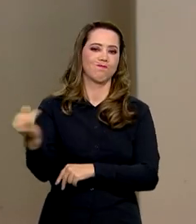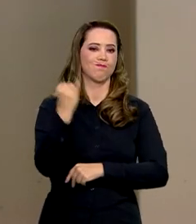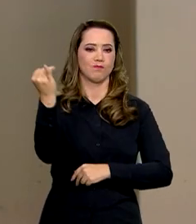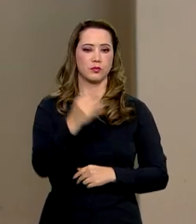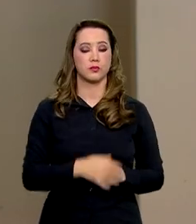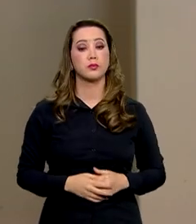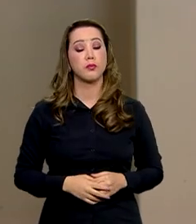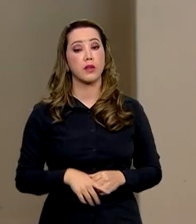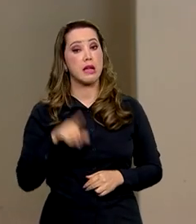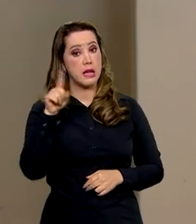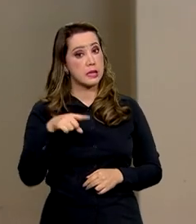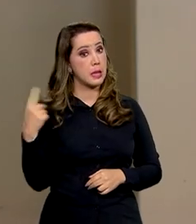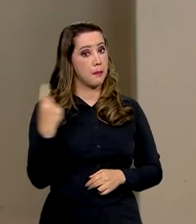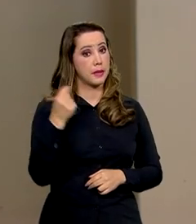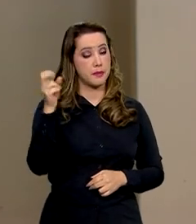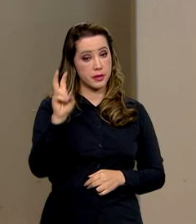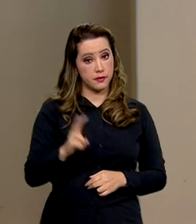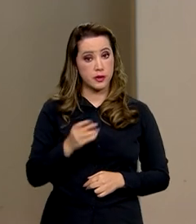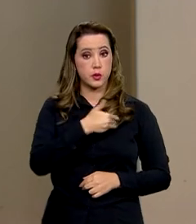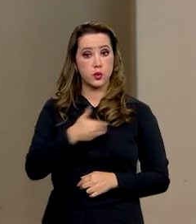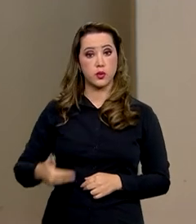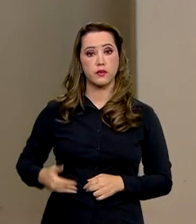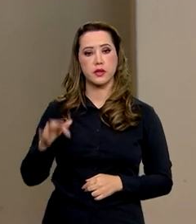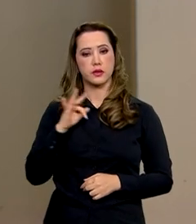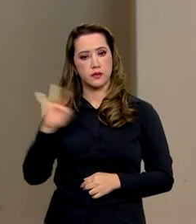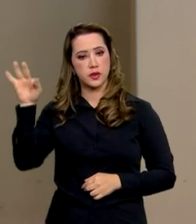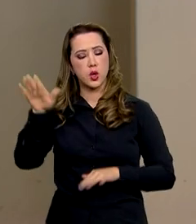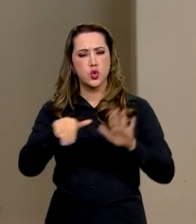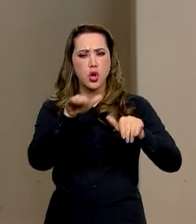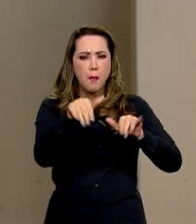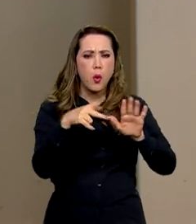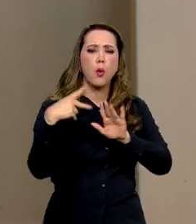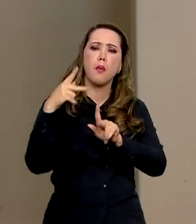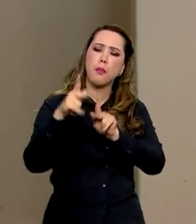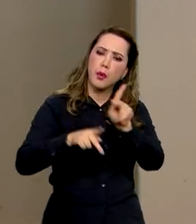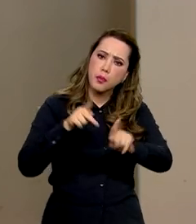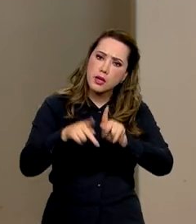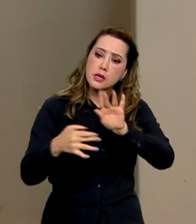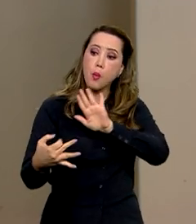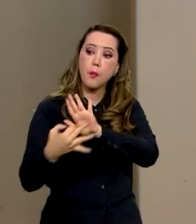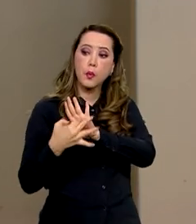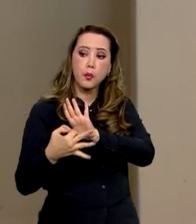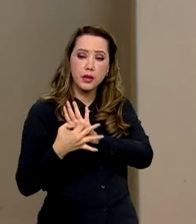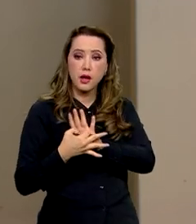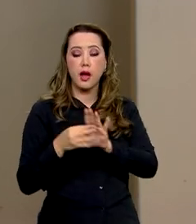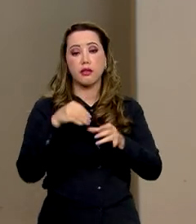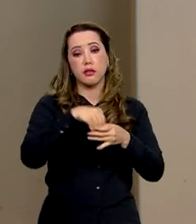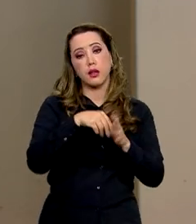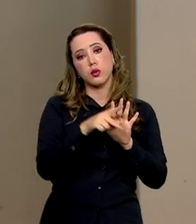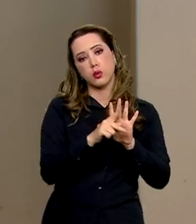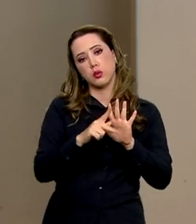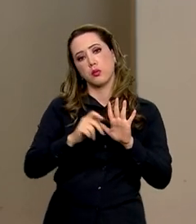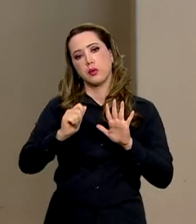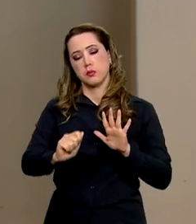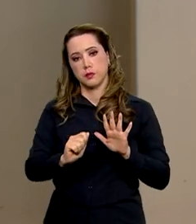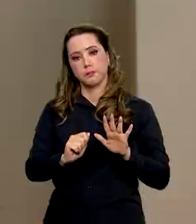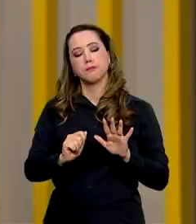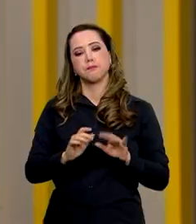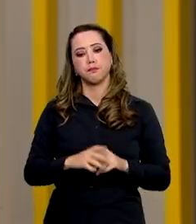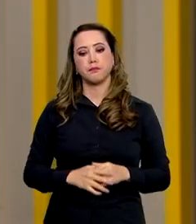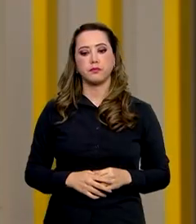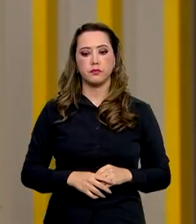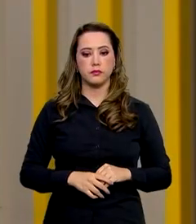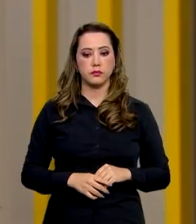essa foi a primeira vez que o governo federal convocou a população para definir o planejamento e as prioridades do país.